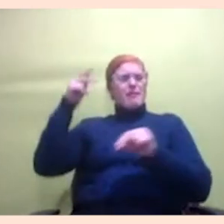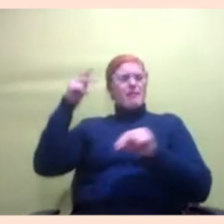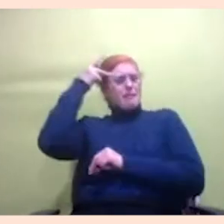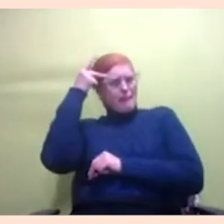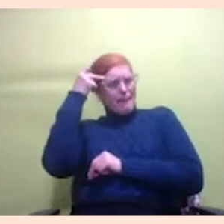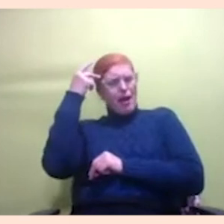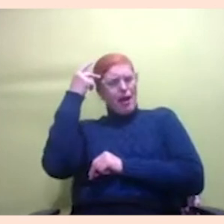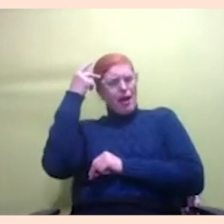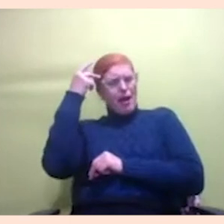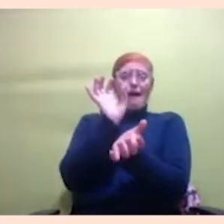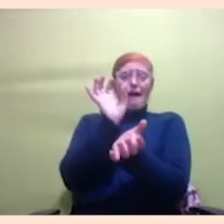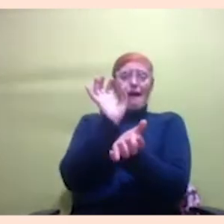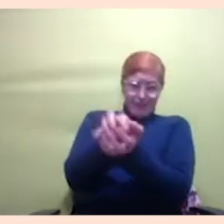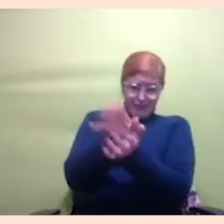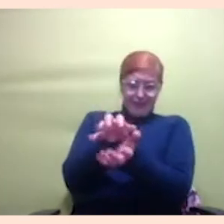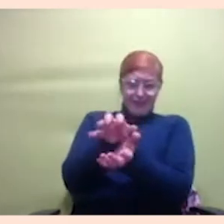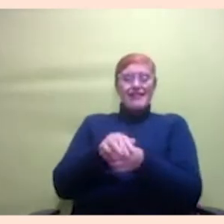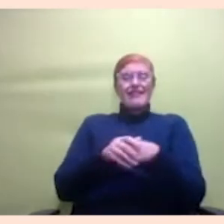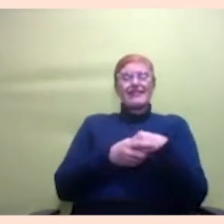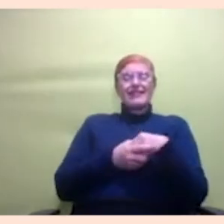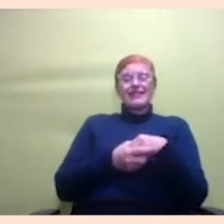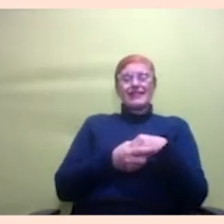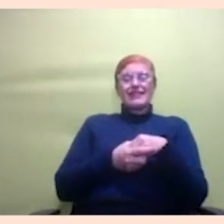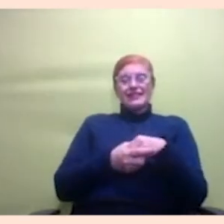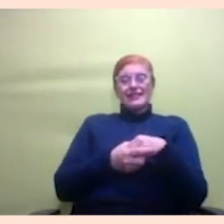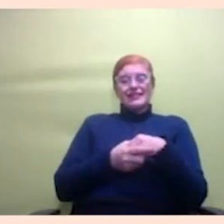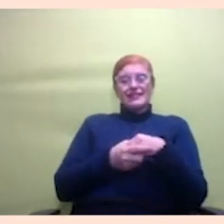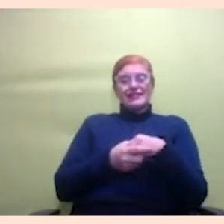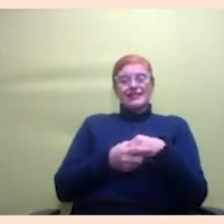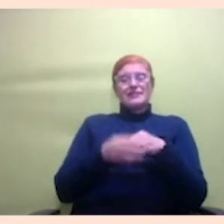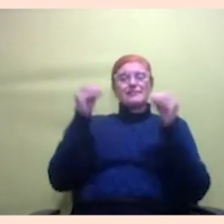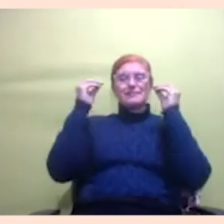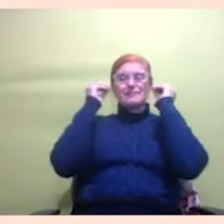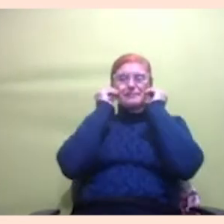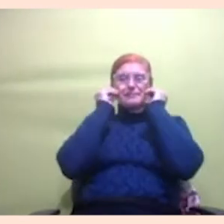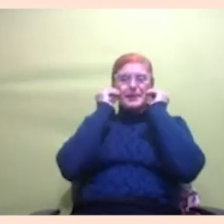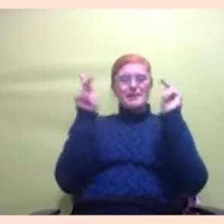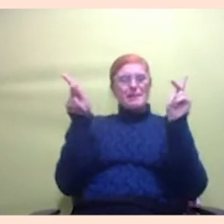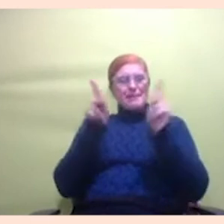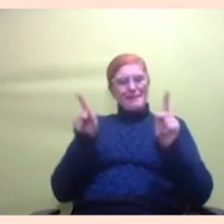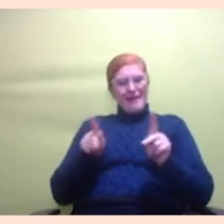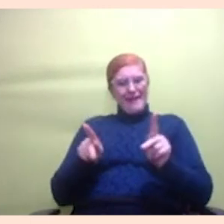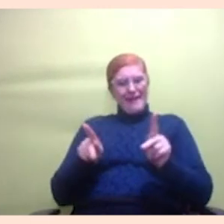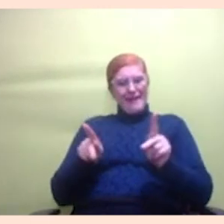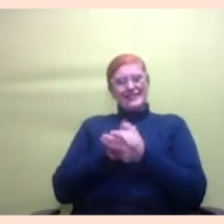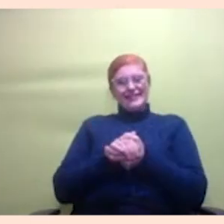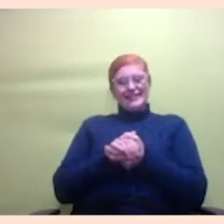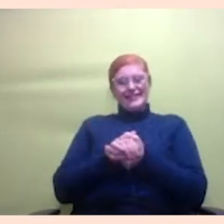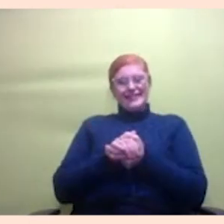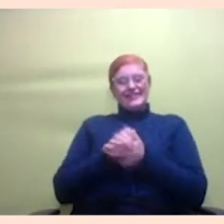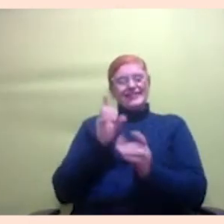que eu estou falando aqui a partir de Recife então fiquem na paz e a gente se encontra